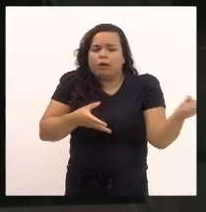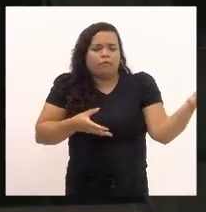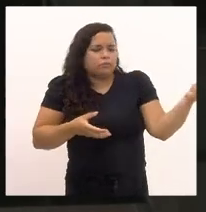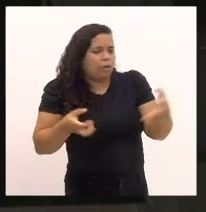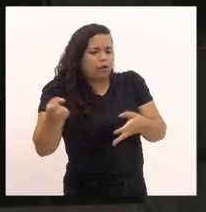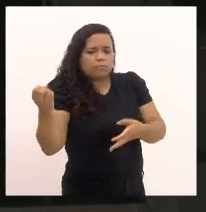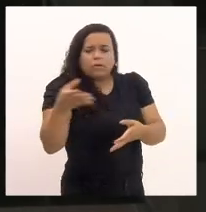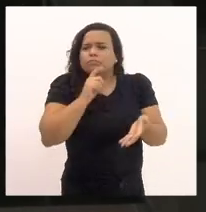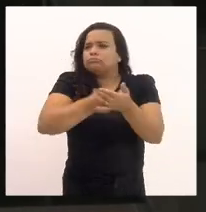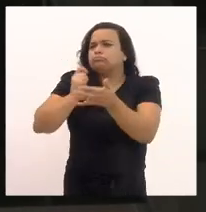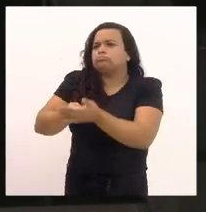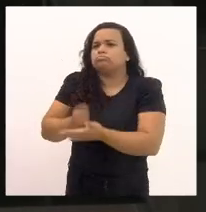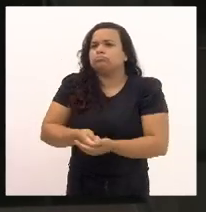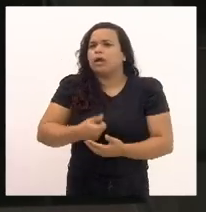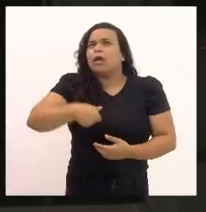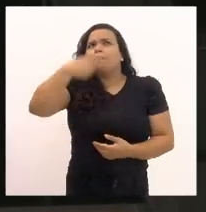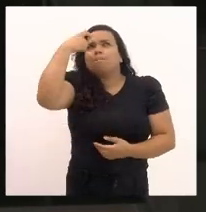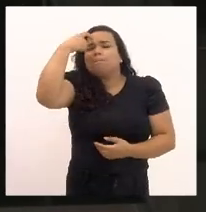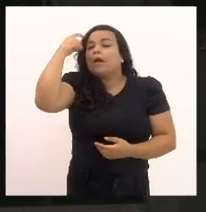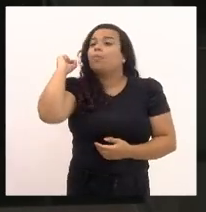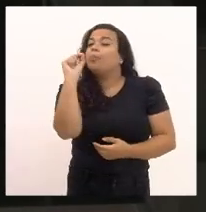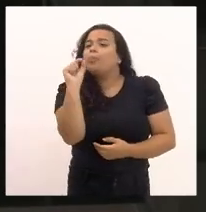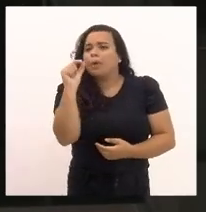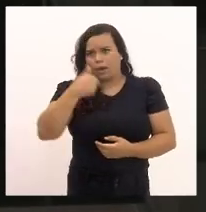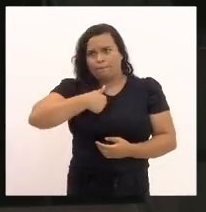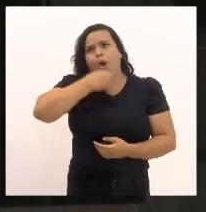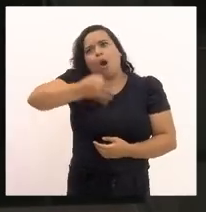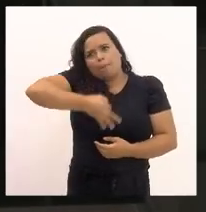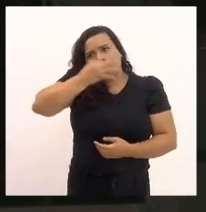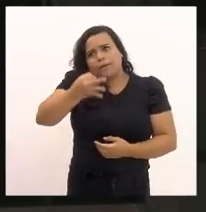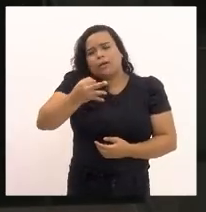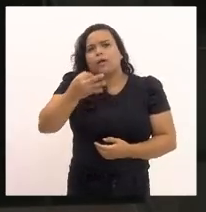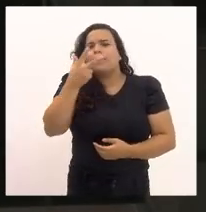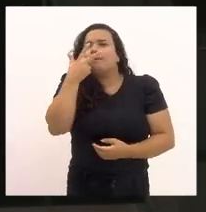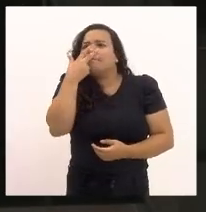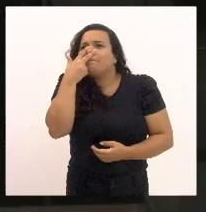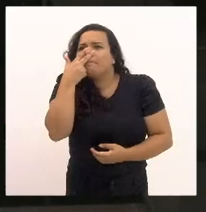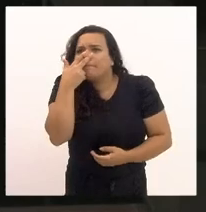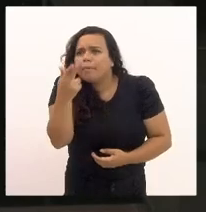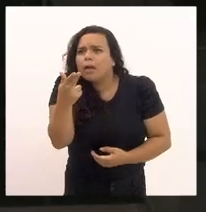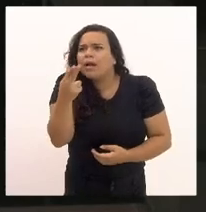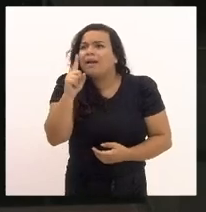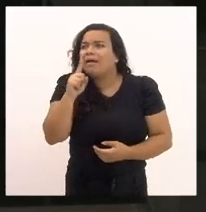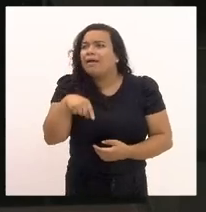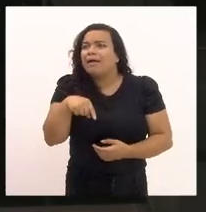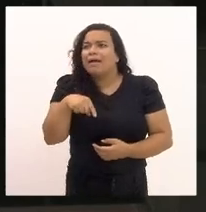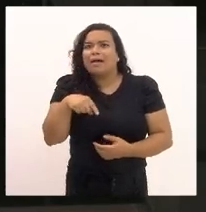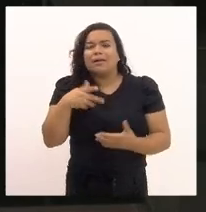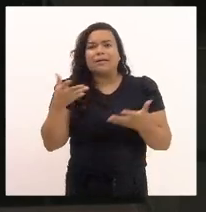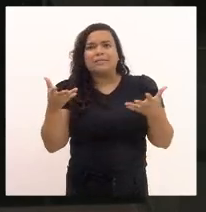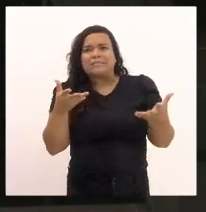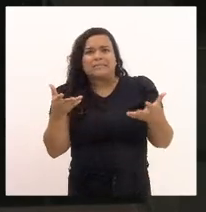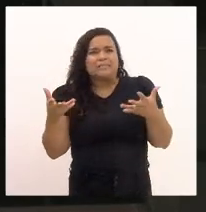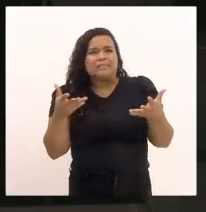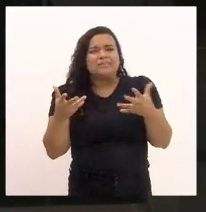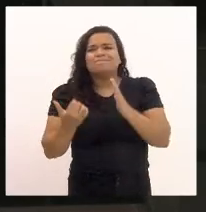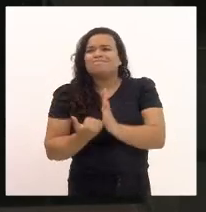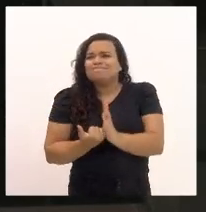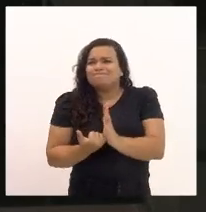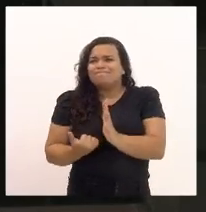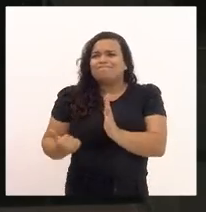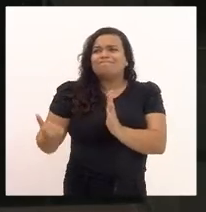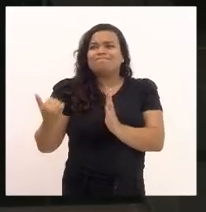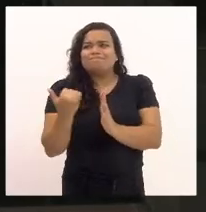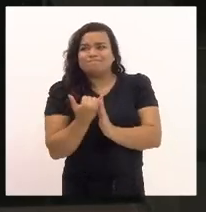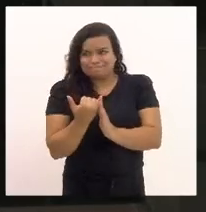no meu entendimento, muitas vezes, está se fazendo superposição ao